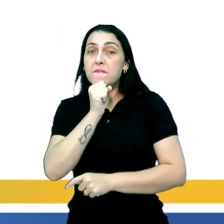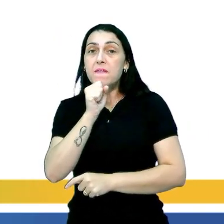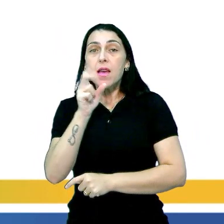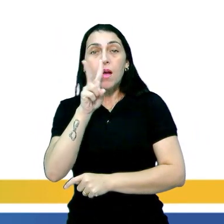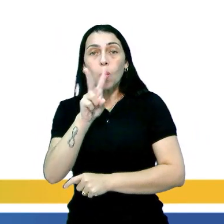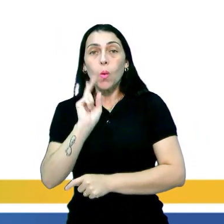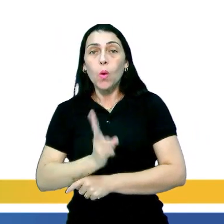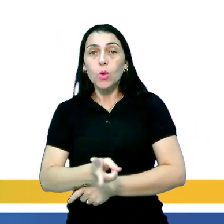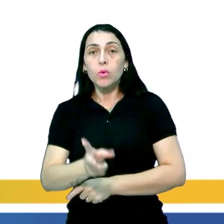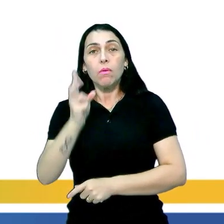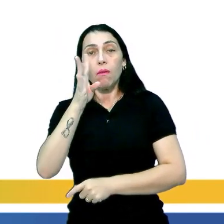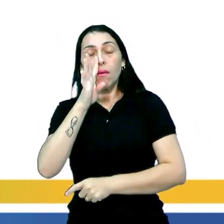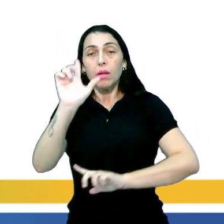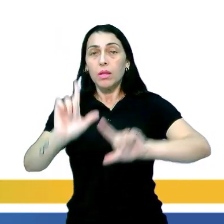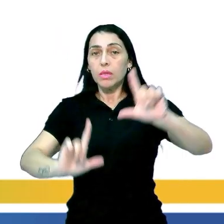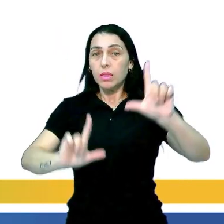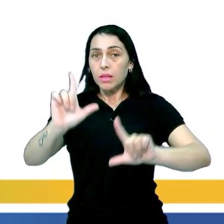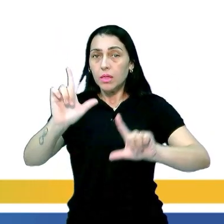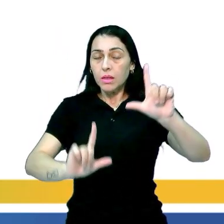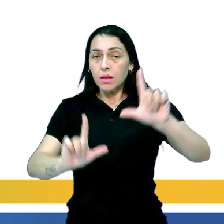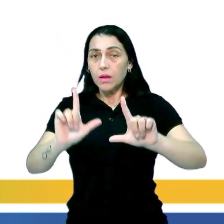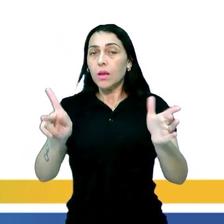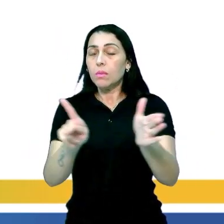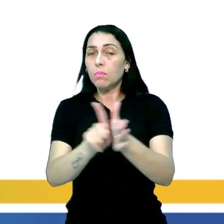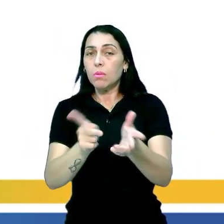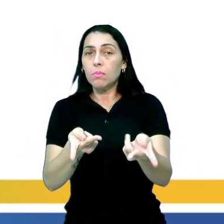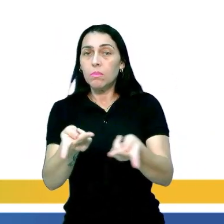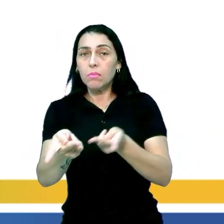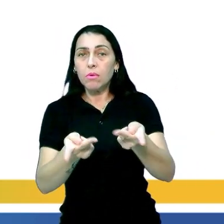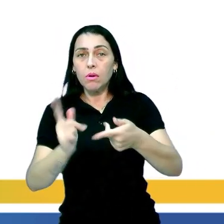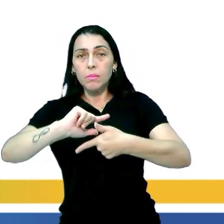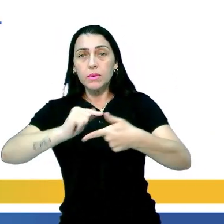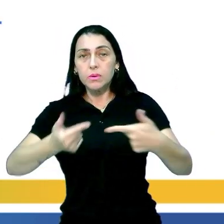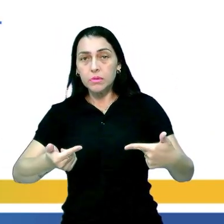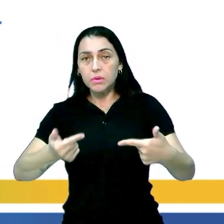tendem a permanecer com a TV e seus programas.